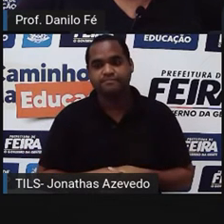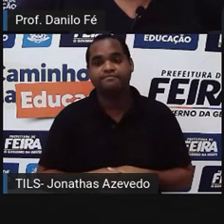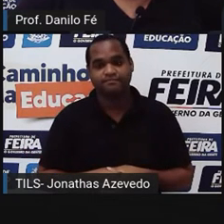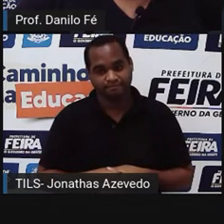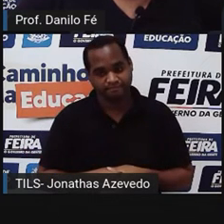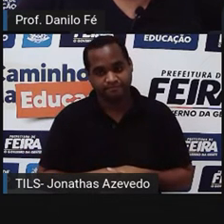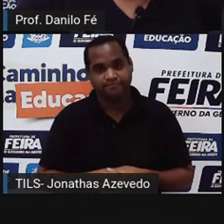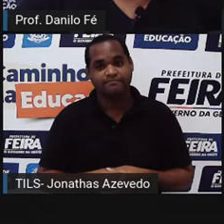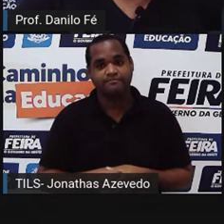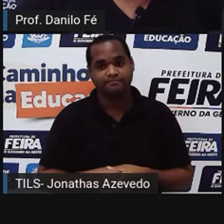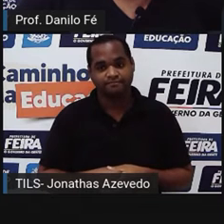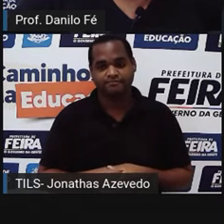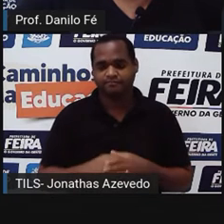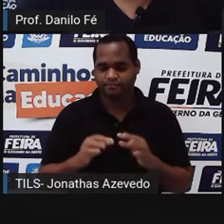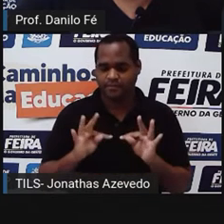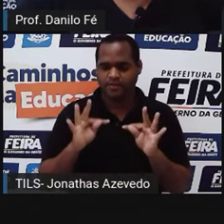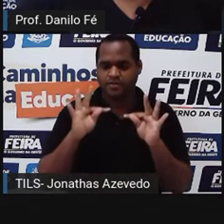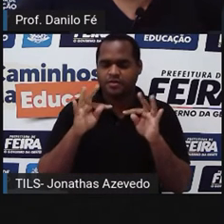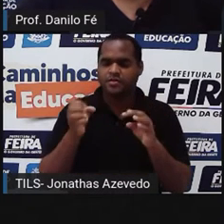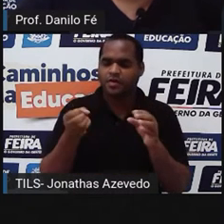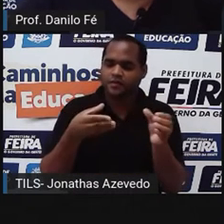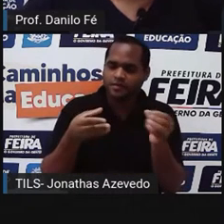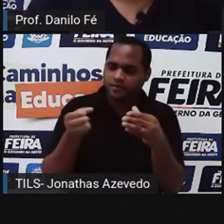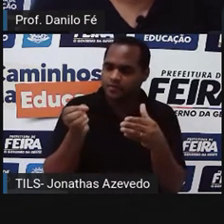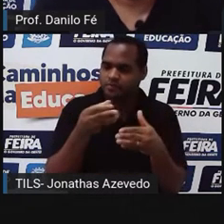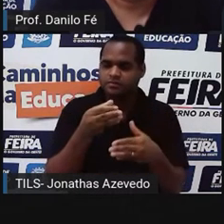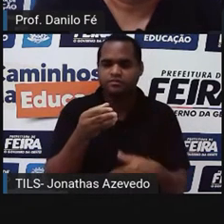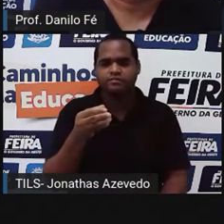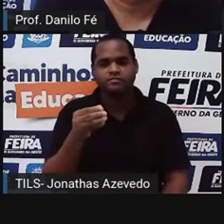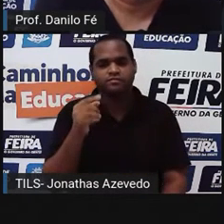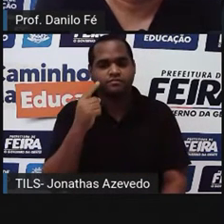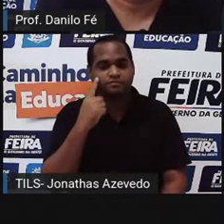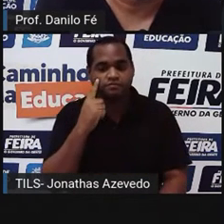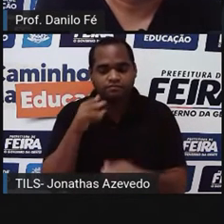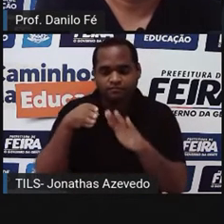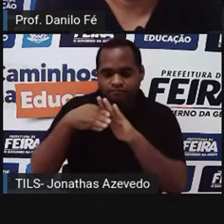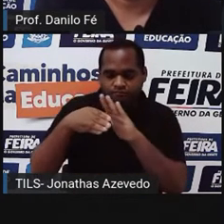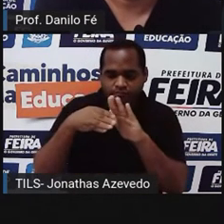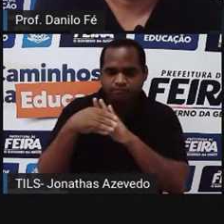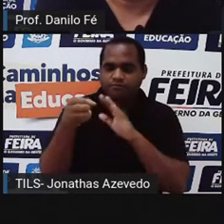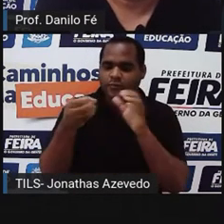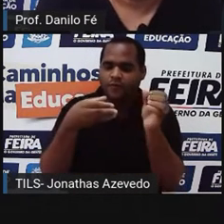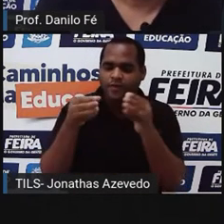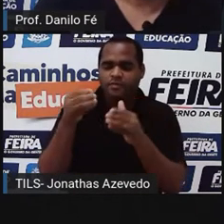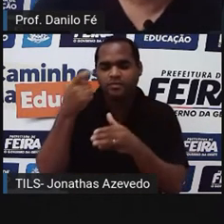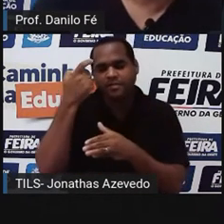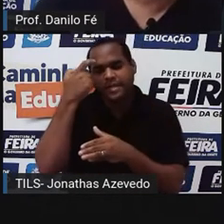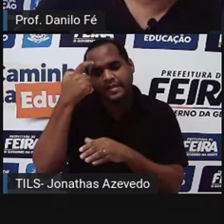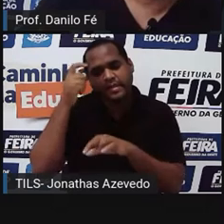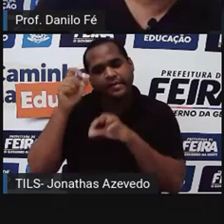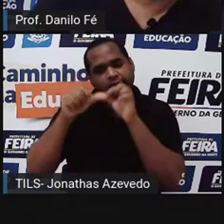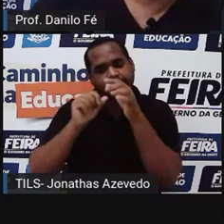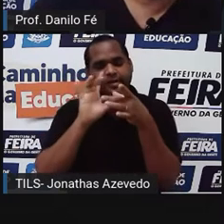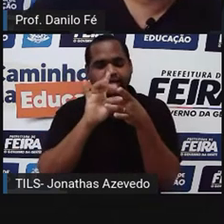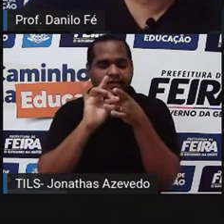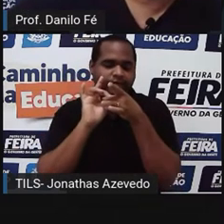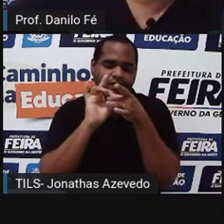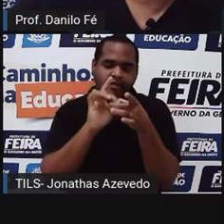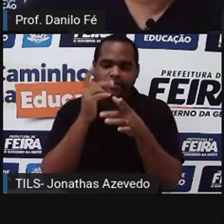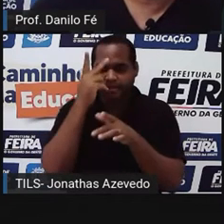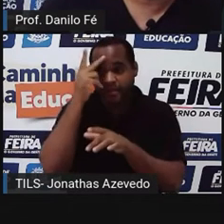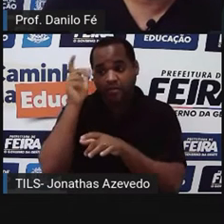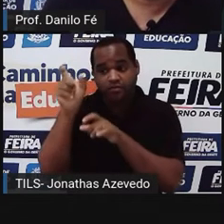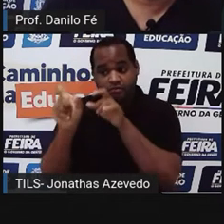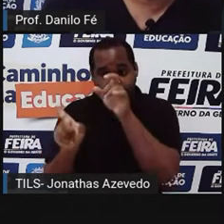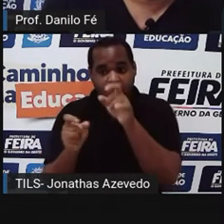As novas tecnologias que foram sendo inseridas, os novos modos de pensar a relação do indivíduo